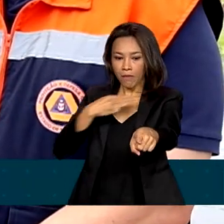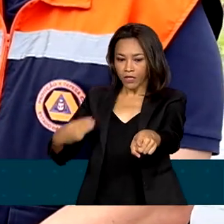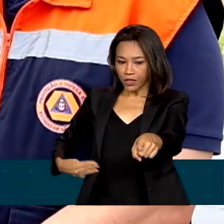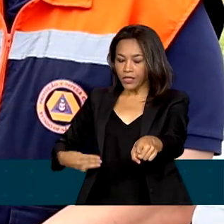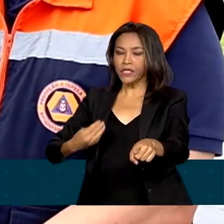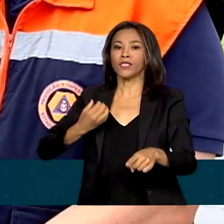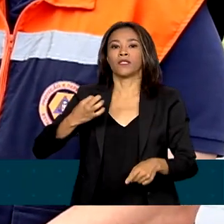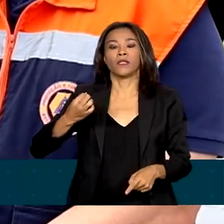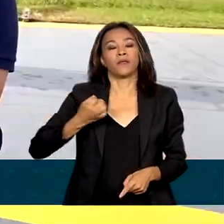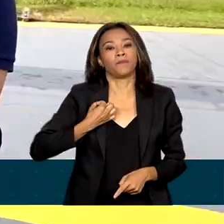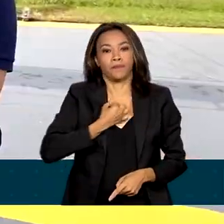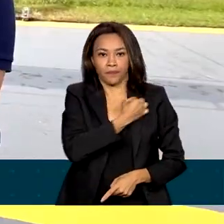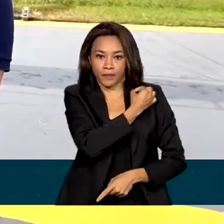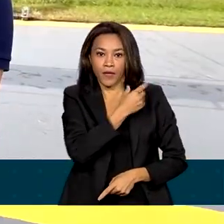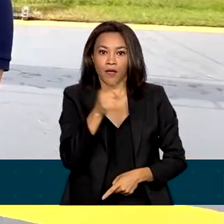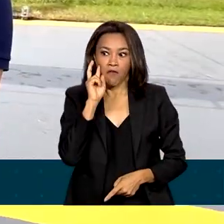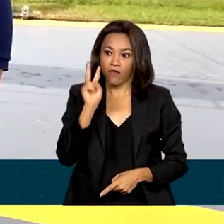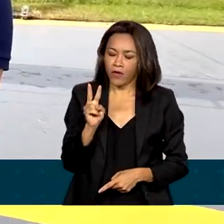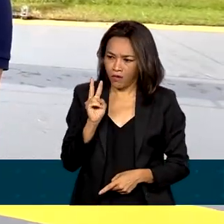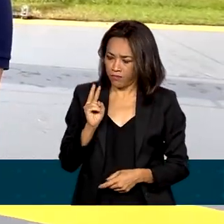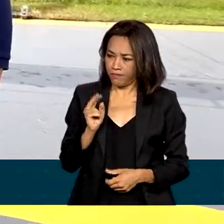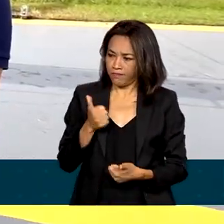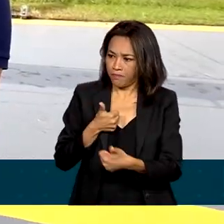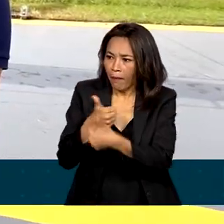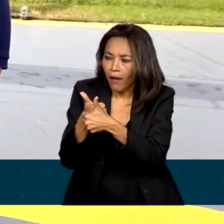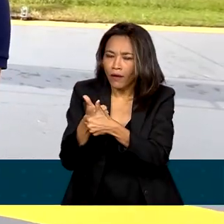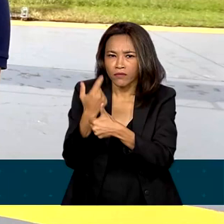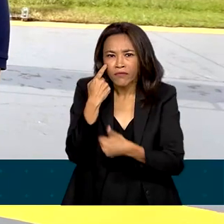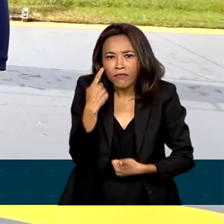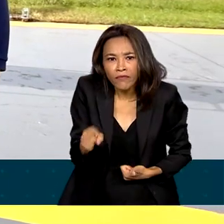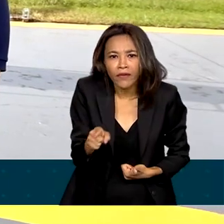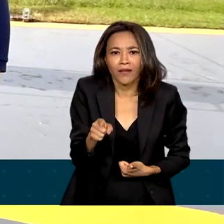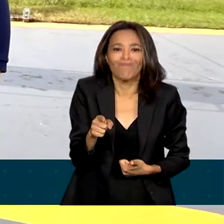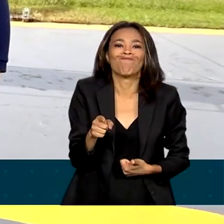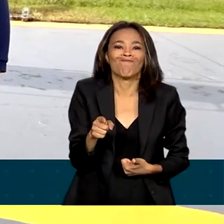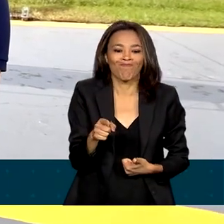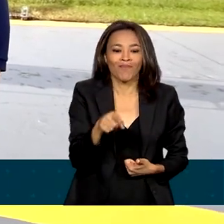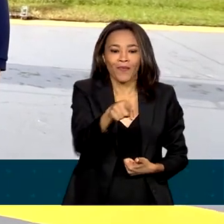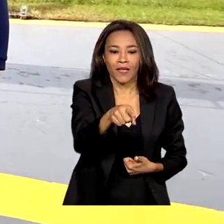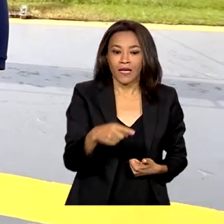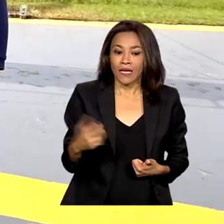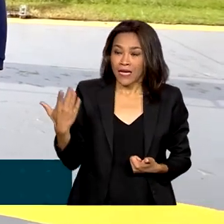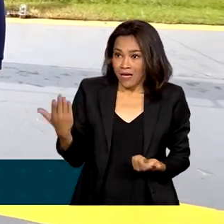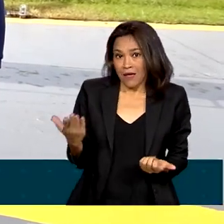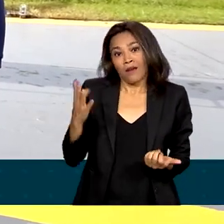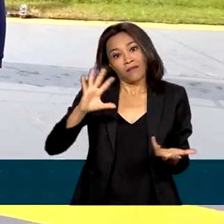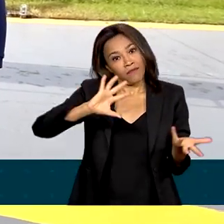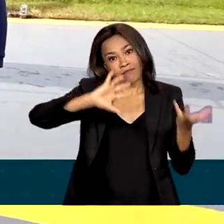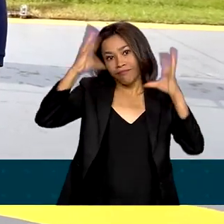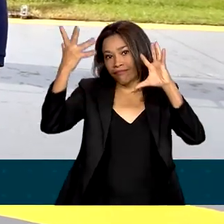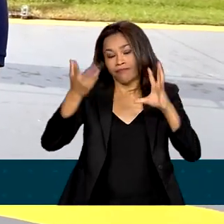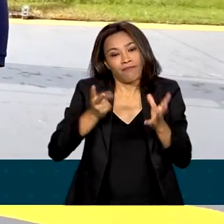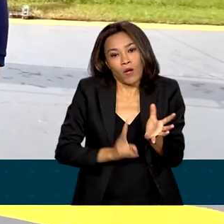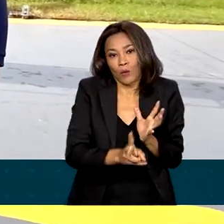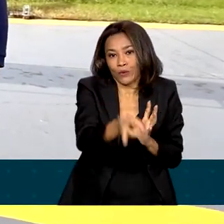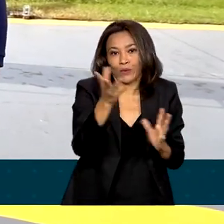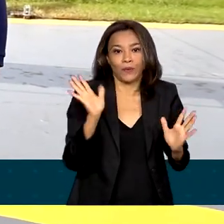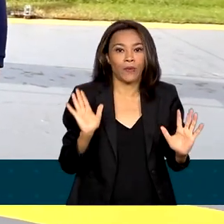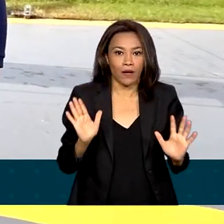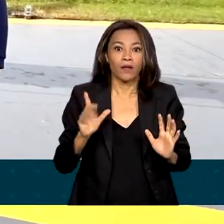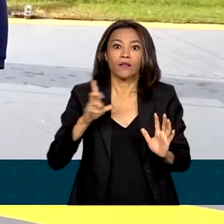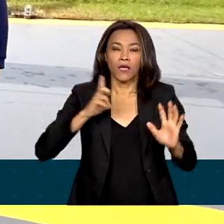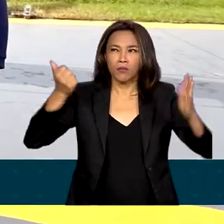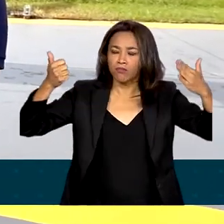veio pessoalmente ver a situação de São Sebastião. Os eventos extremos, eles vão continuar. Já temos uma